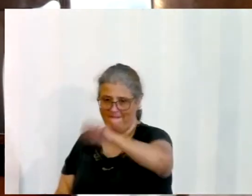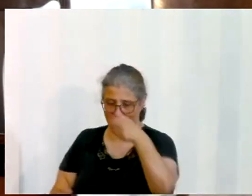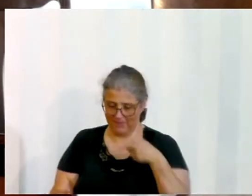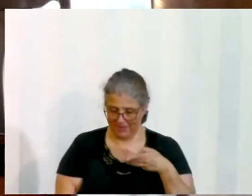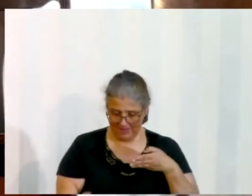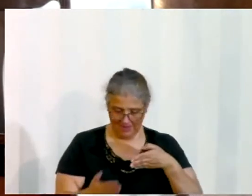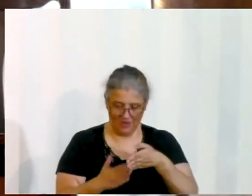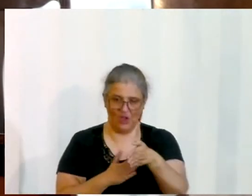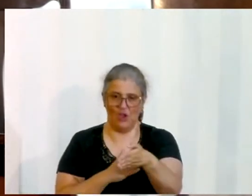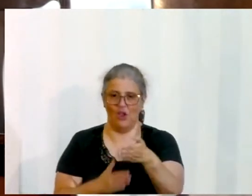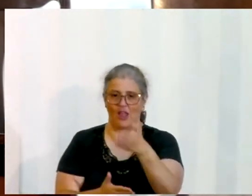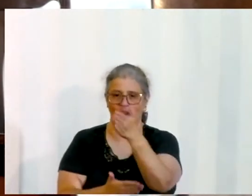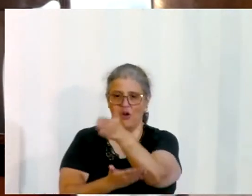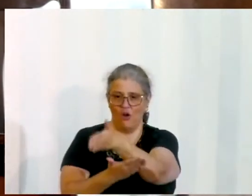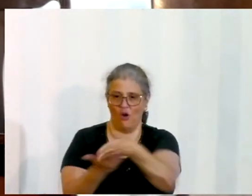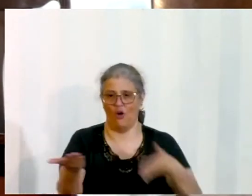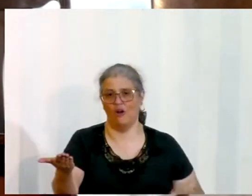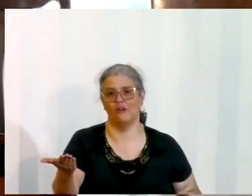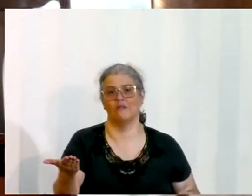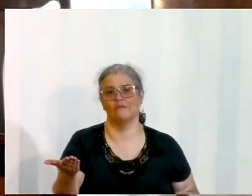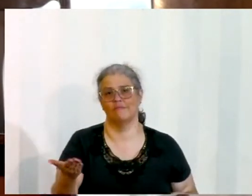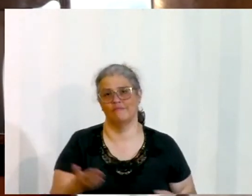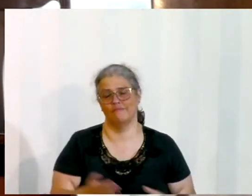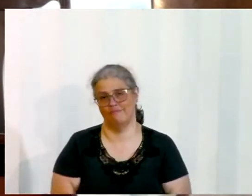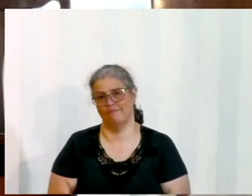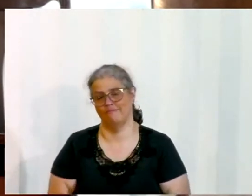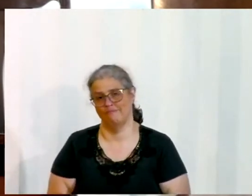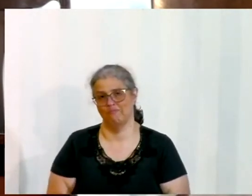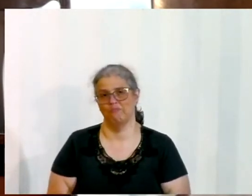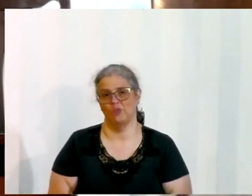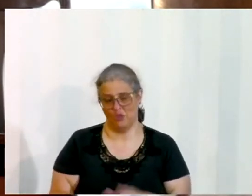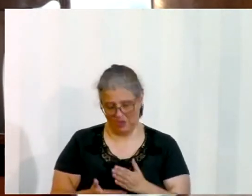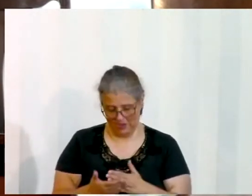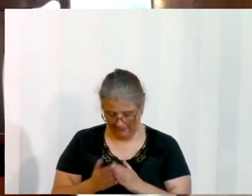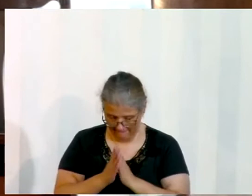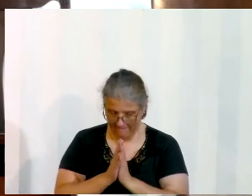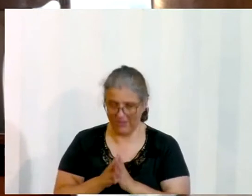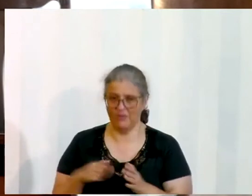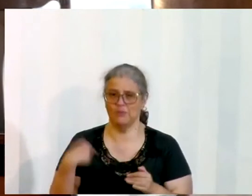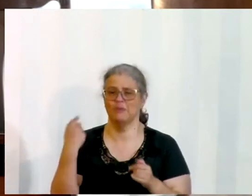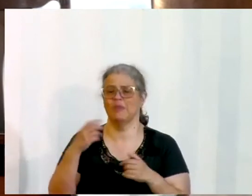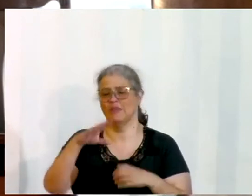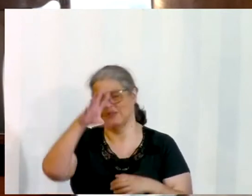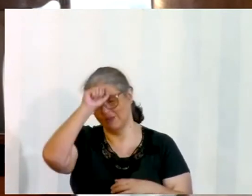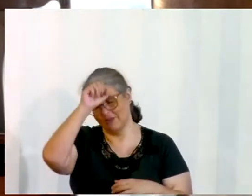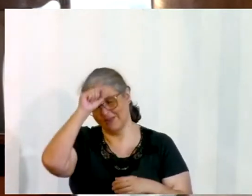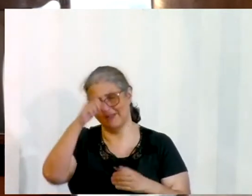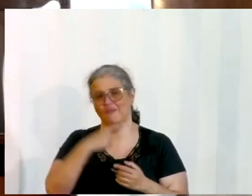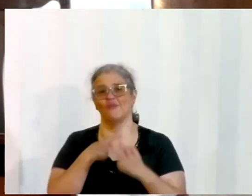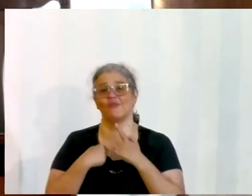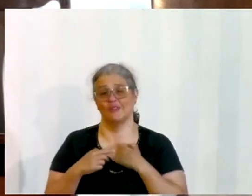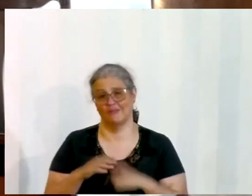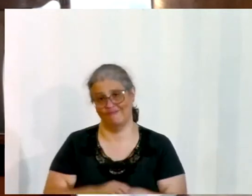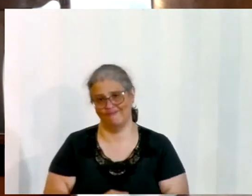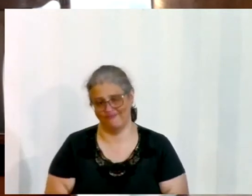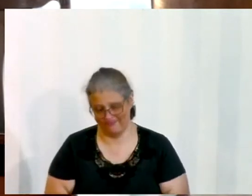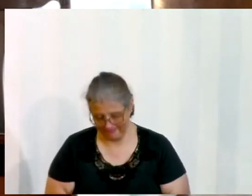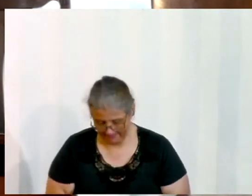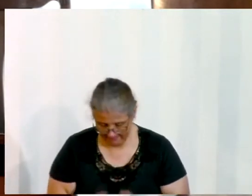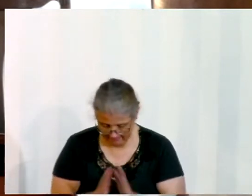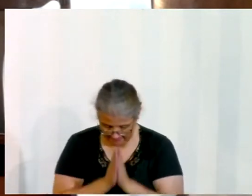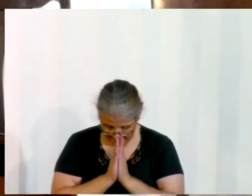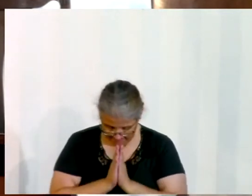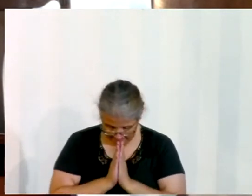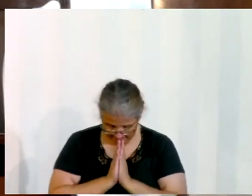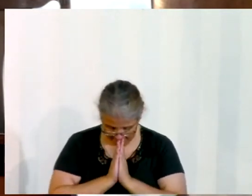sensibilidade, desejo de conhecê-la cada vez mais, bondoso Deus, mais uma vez nessa noite o Senhor